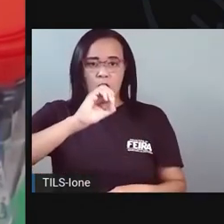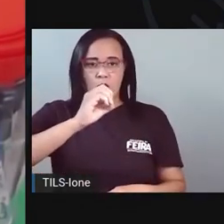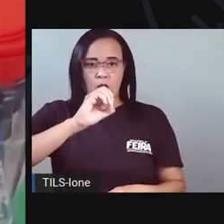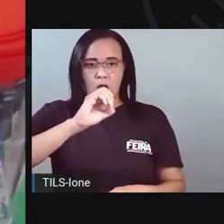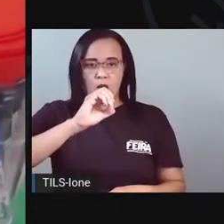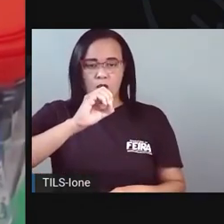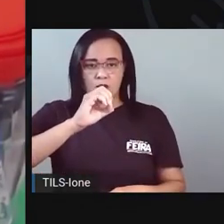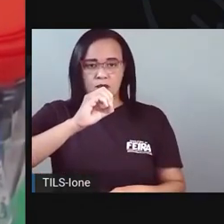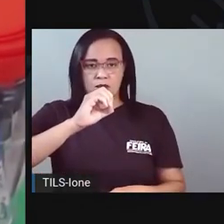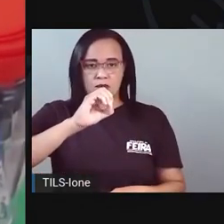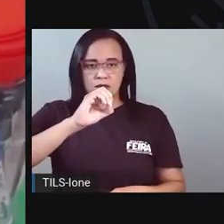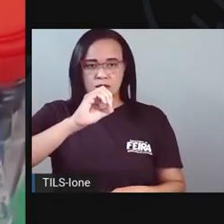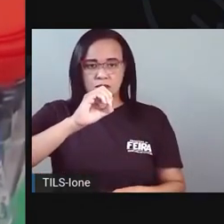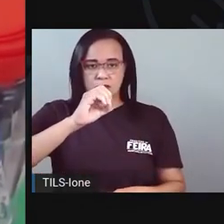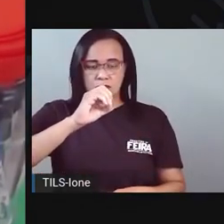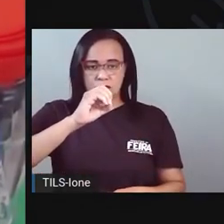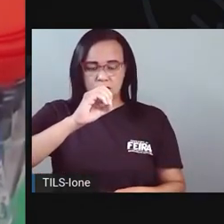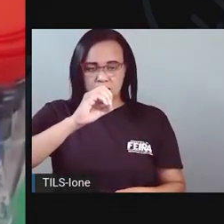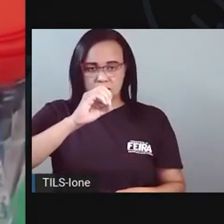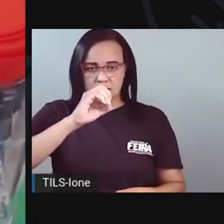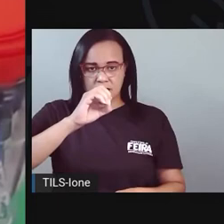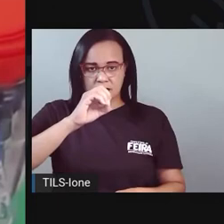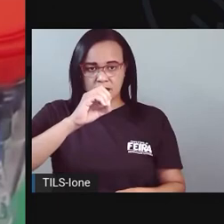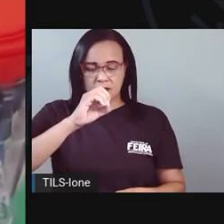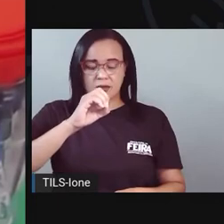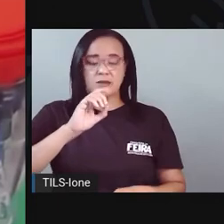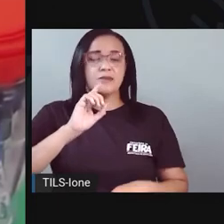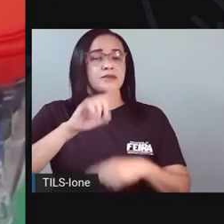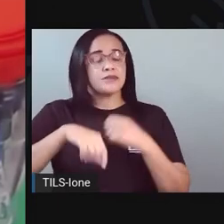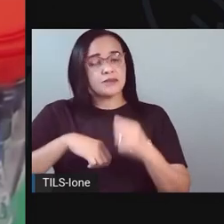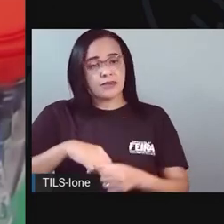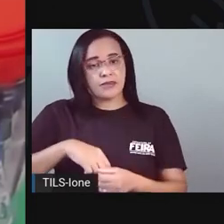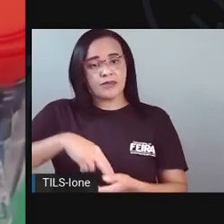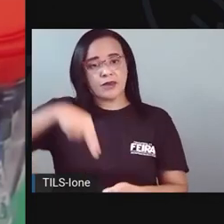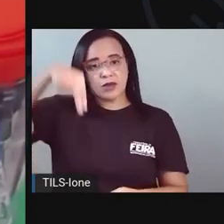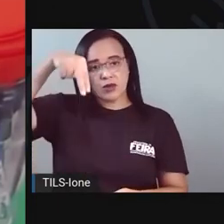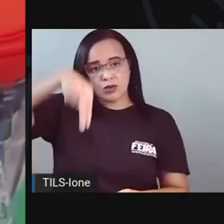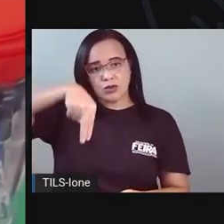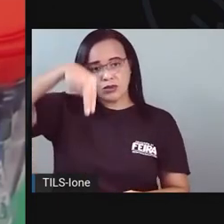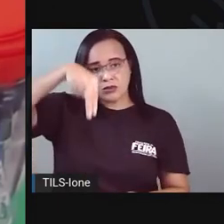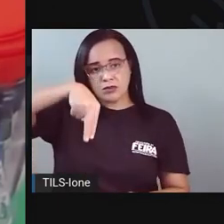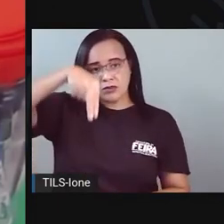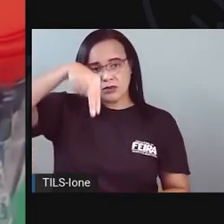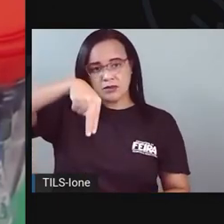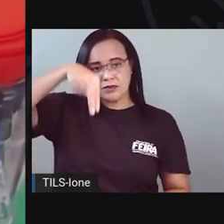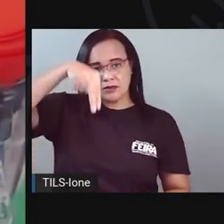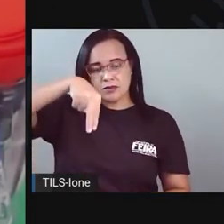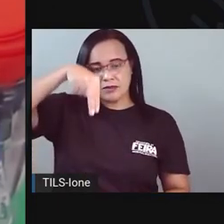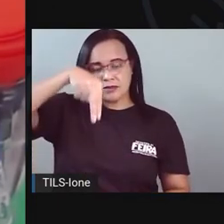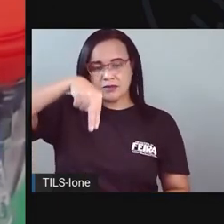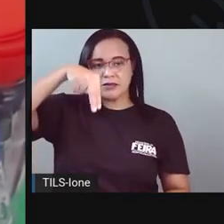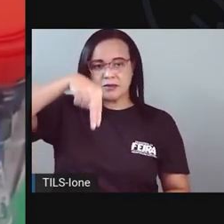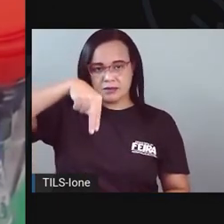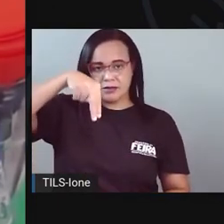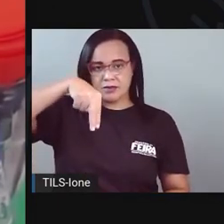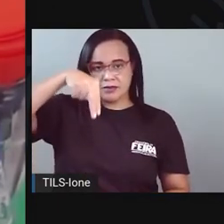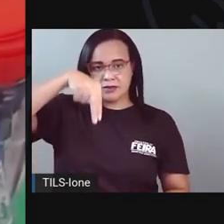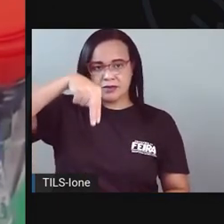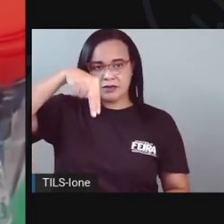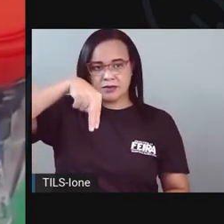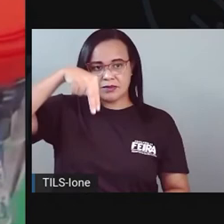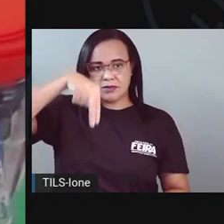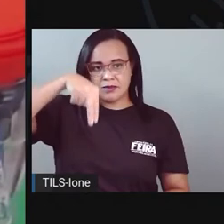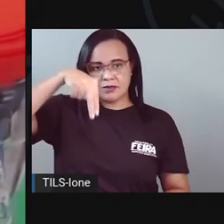Outubro. Ó. Outubro. Depois de outubro. Novembro. Ó.